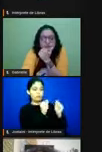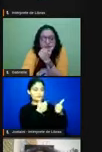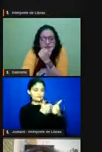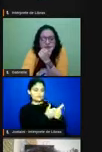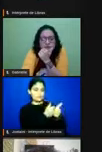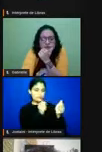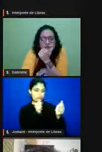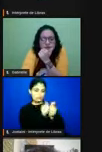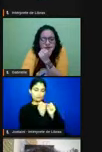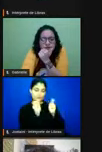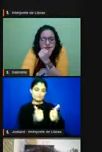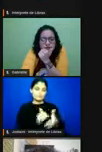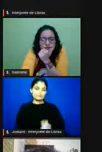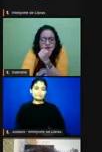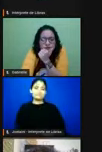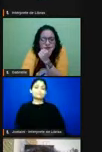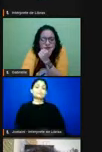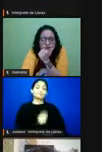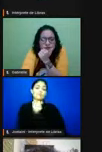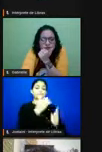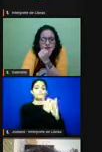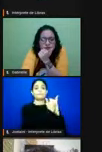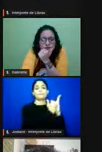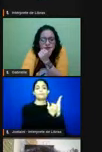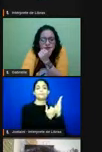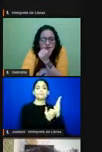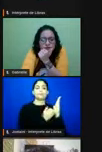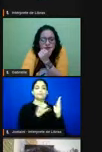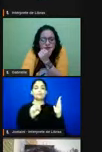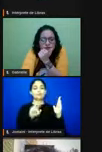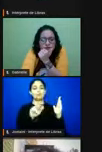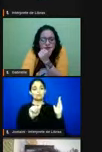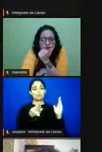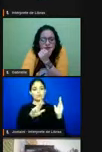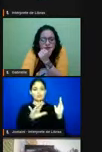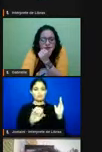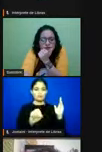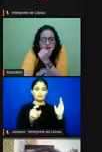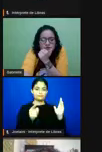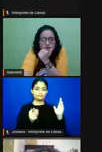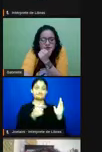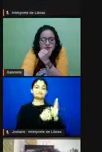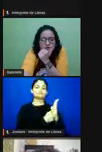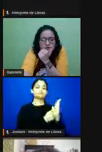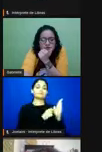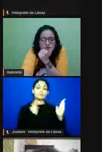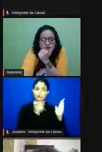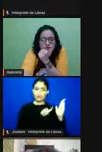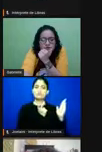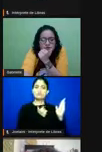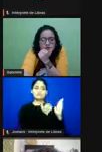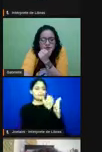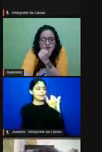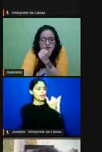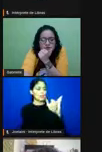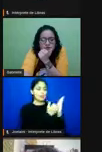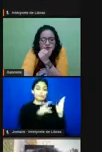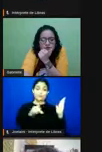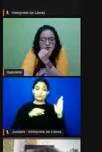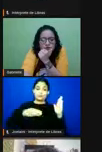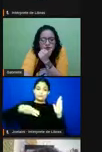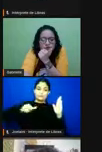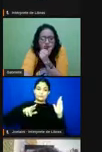Então, até o sumário. Aí, a gente tem o prefácio, como eu disse, escrito pela professora Maria Rita.